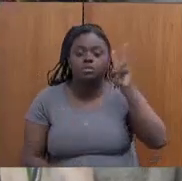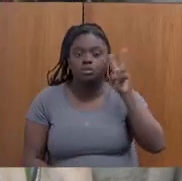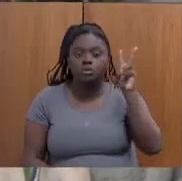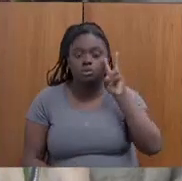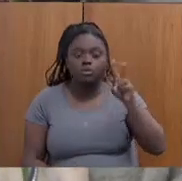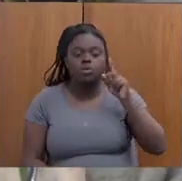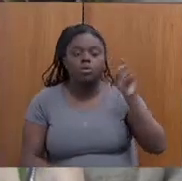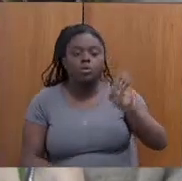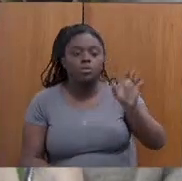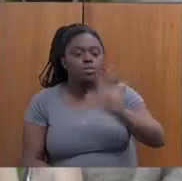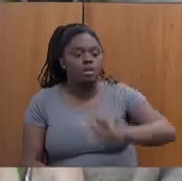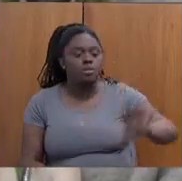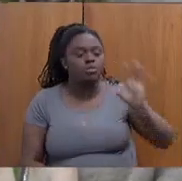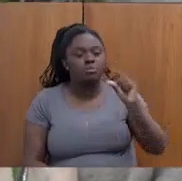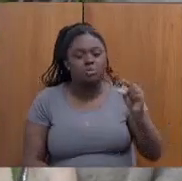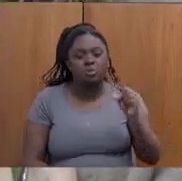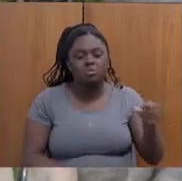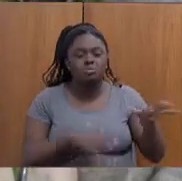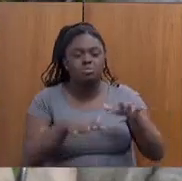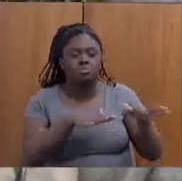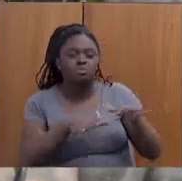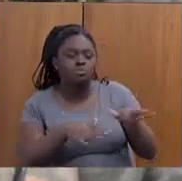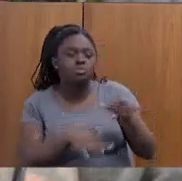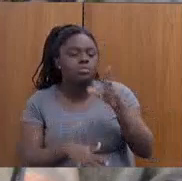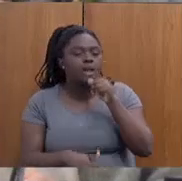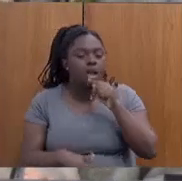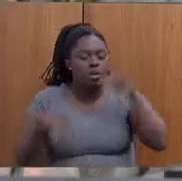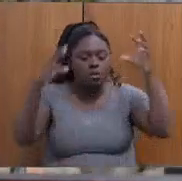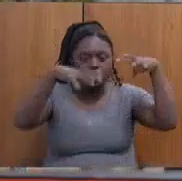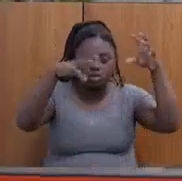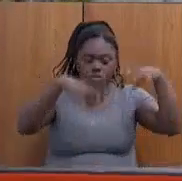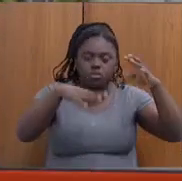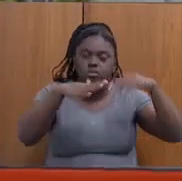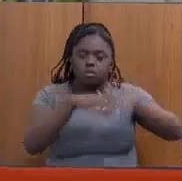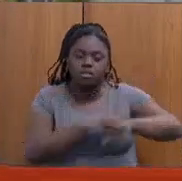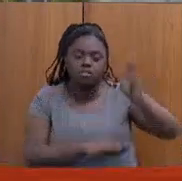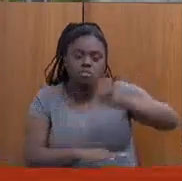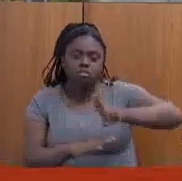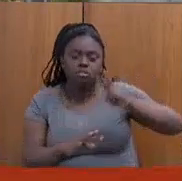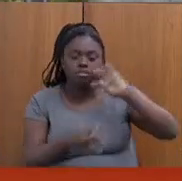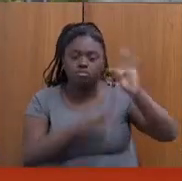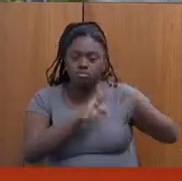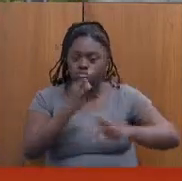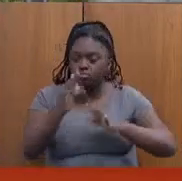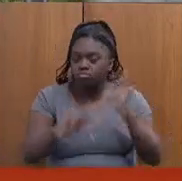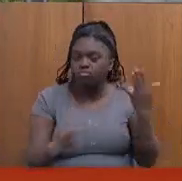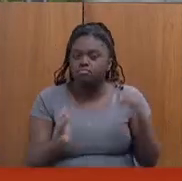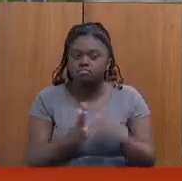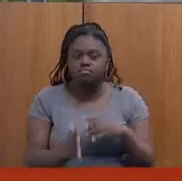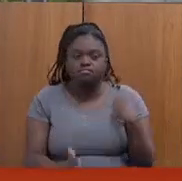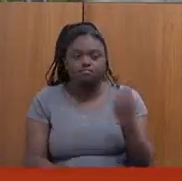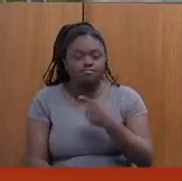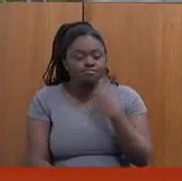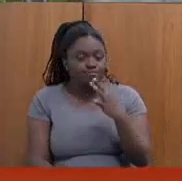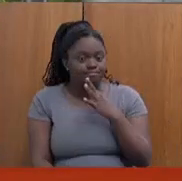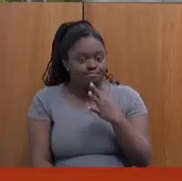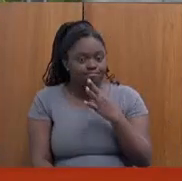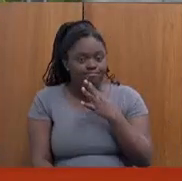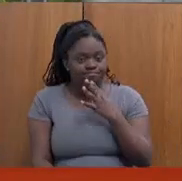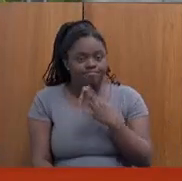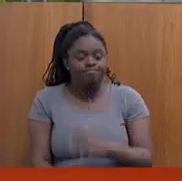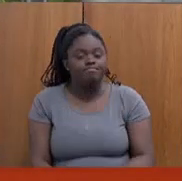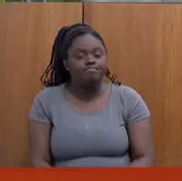mobilizou para essa discussão de guardar água da chuva com as tecnologias todas que a gente conhece, de guardar água de chuva. Então,